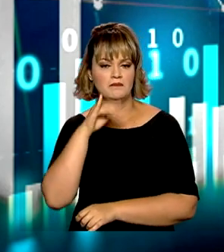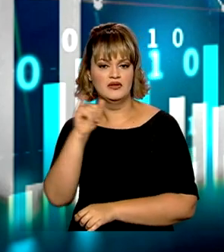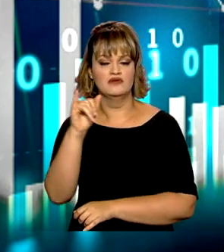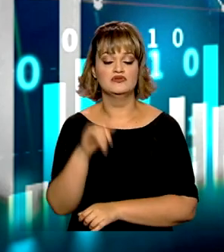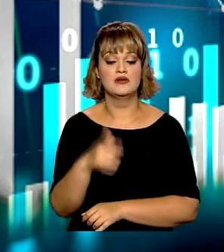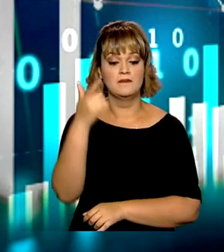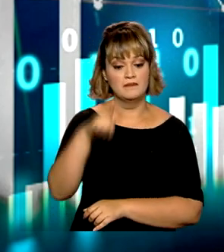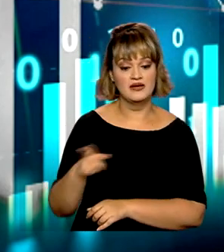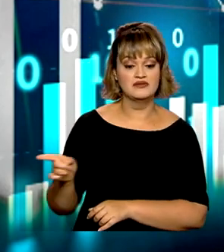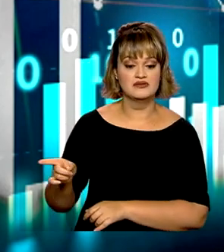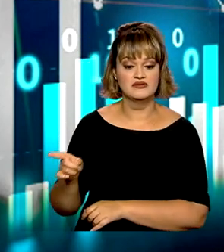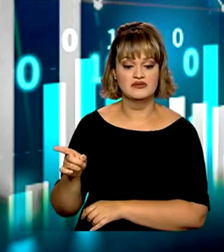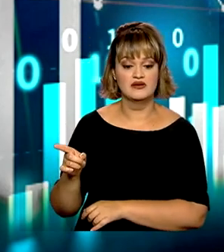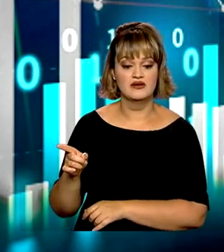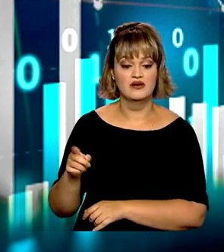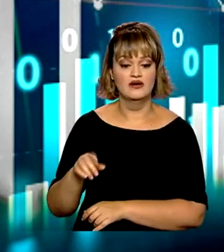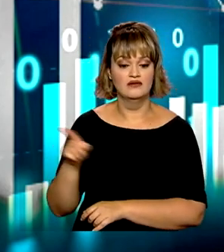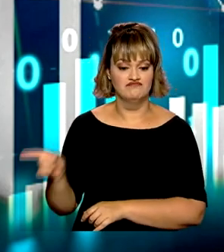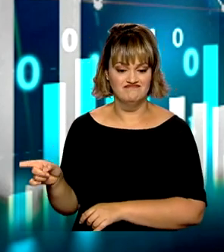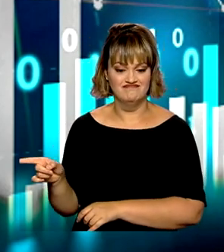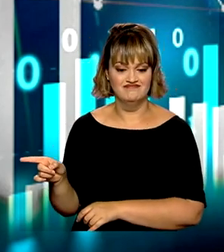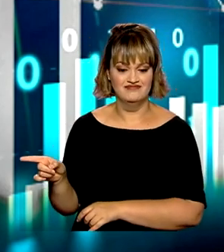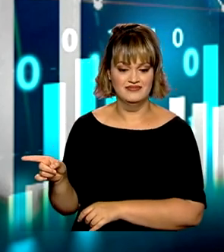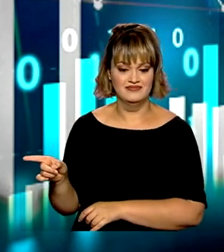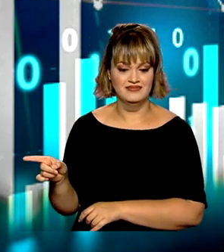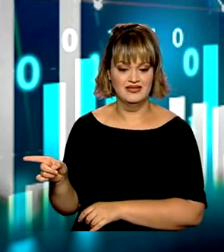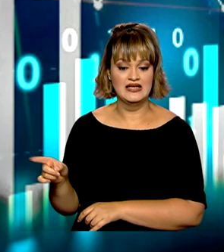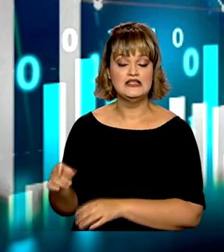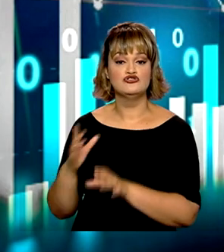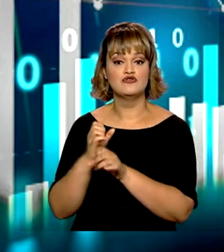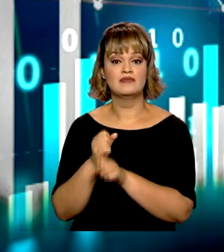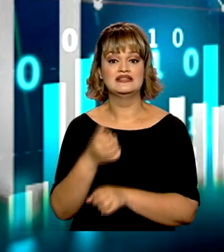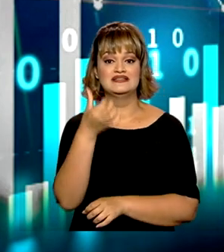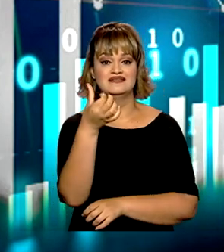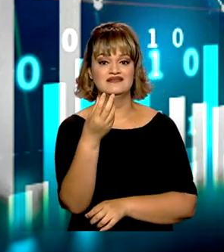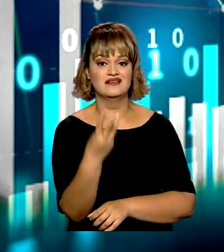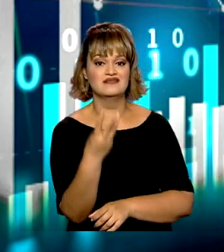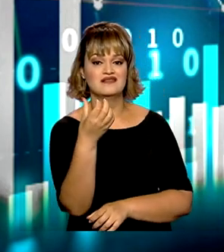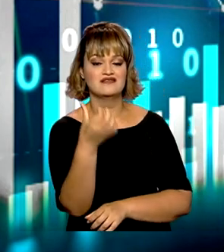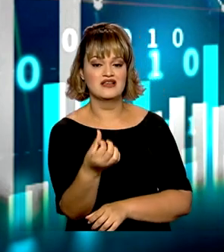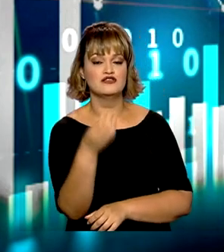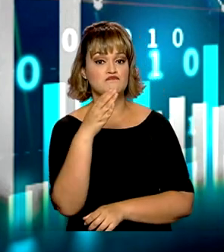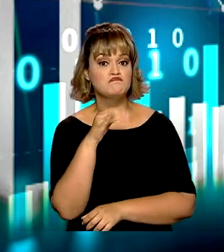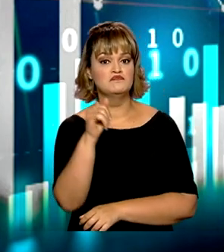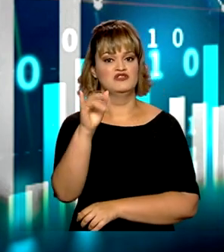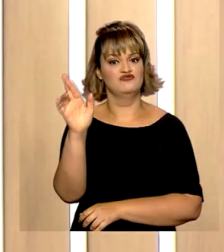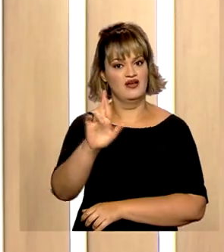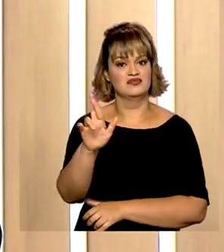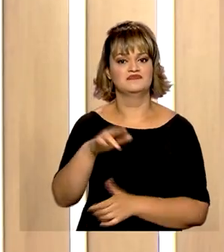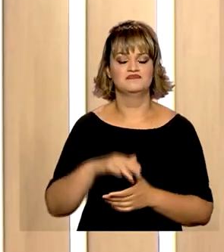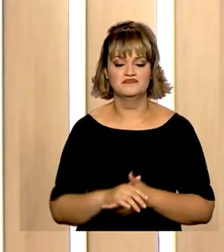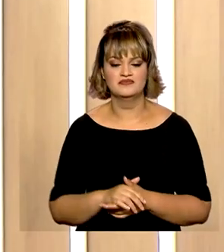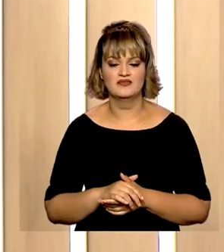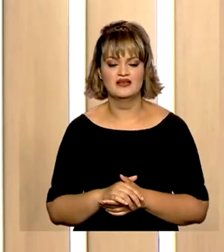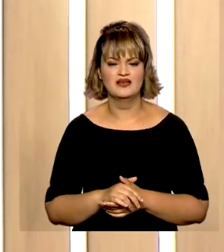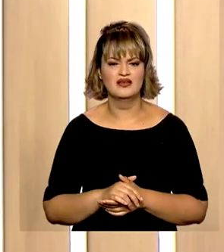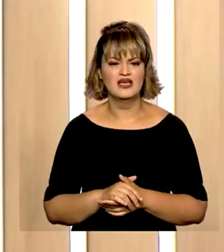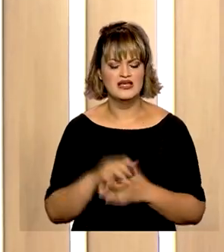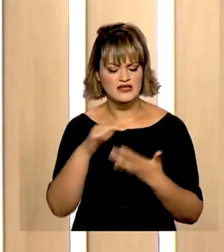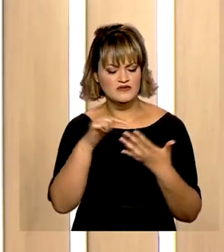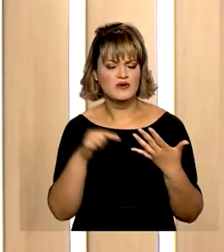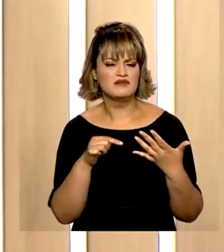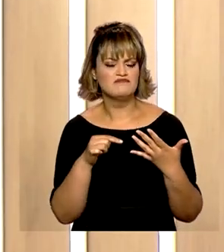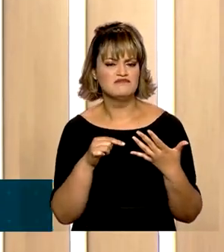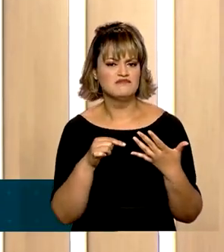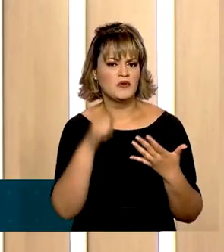o crescimento da arrecadação do PIS e COFINS, PASEP também, que chegou a R$ 36 bilhões. Quais os fatores, então, que